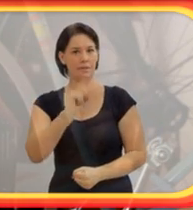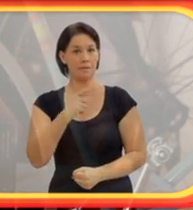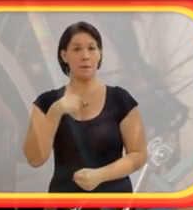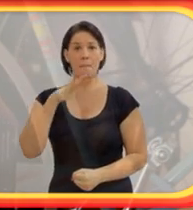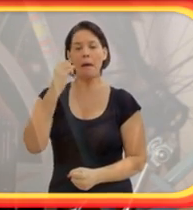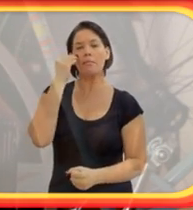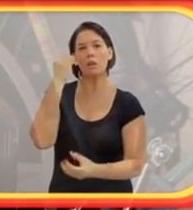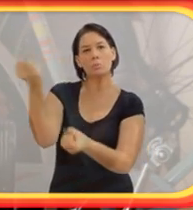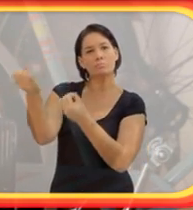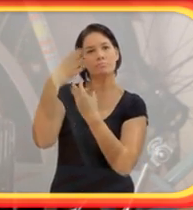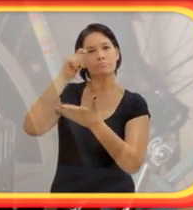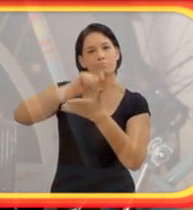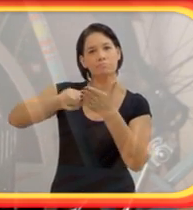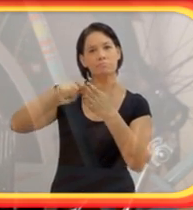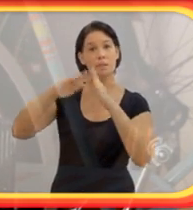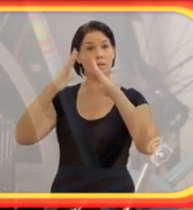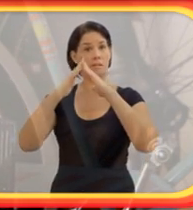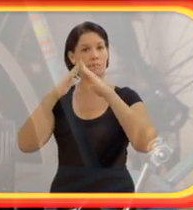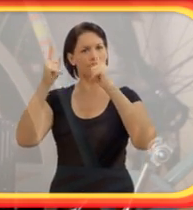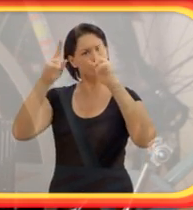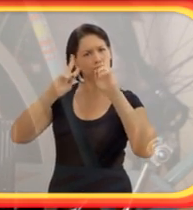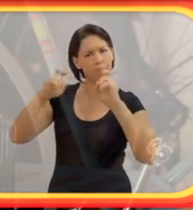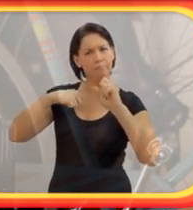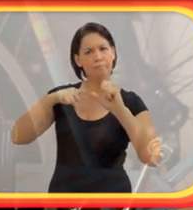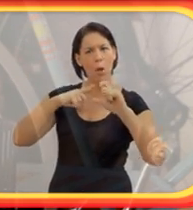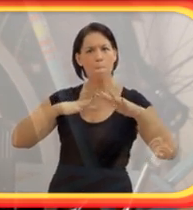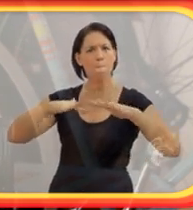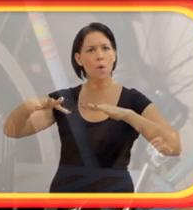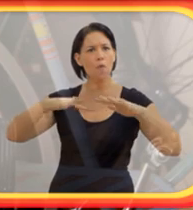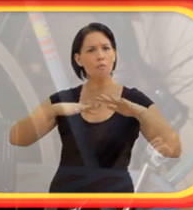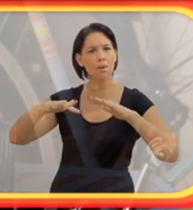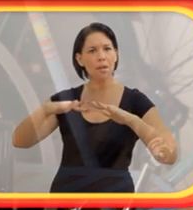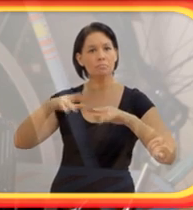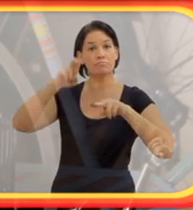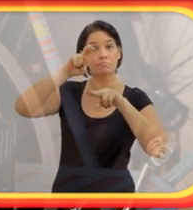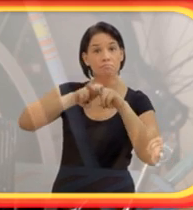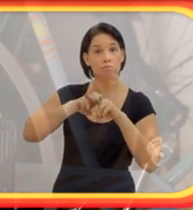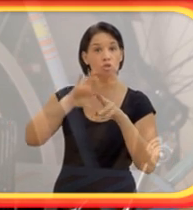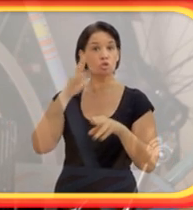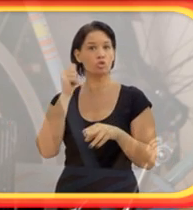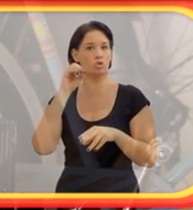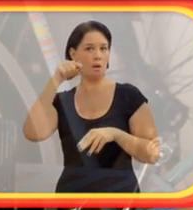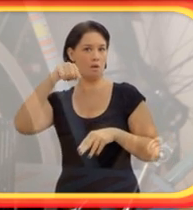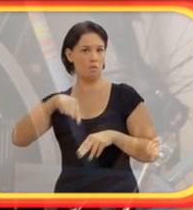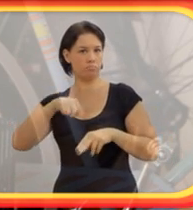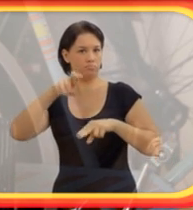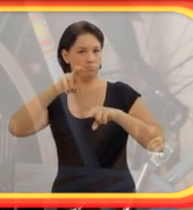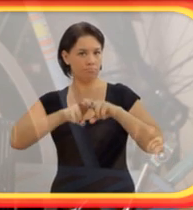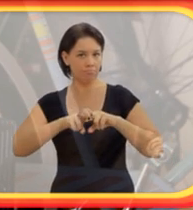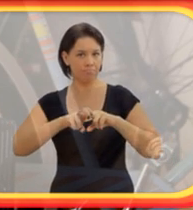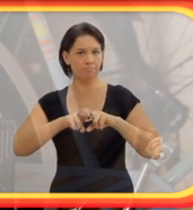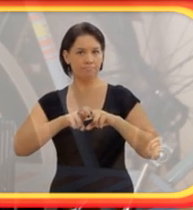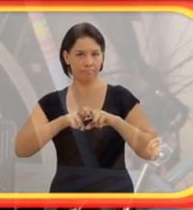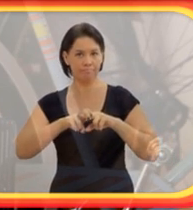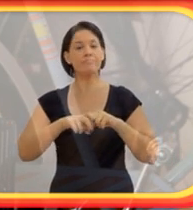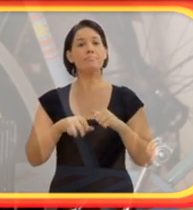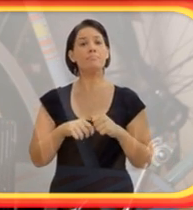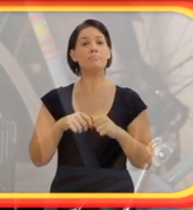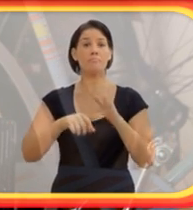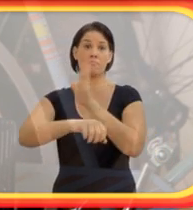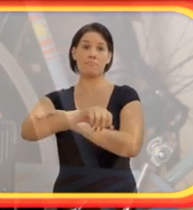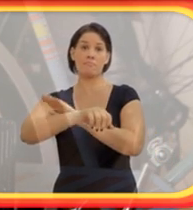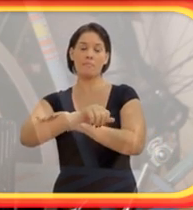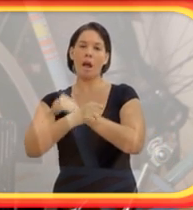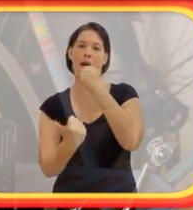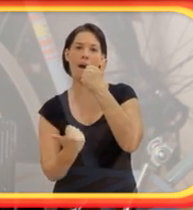assim, essa minha mão direita serve de apoio. apoiava assim no chão e eu brincava aqui na frente. Naquele dia que ela viu eu brincando com os objetos no